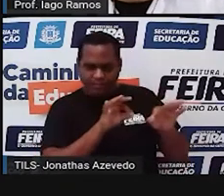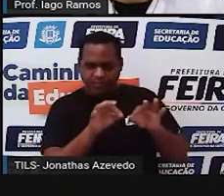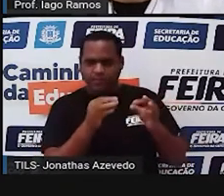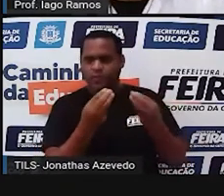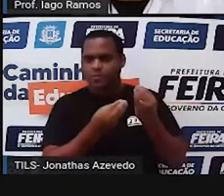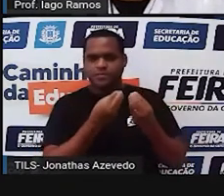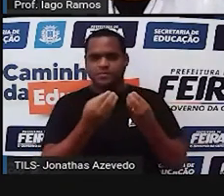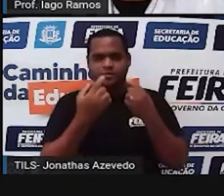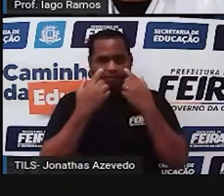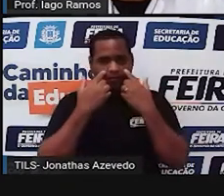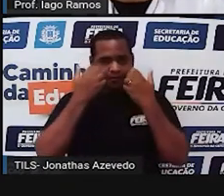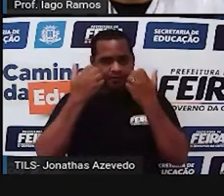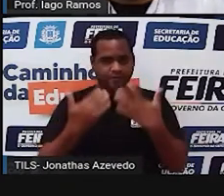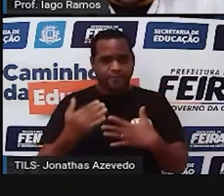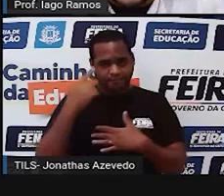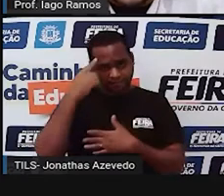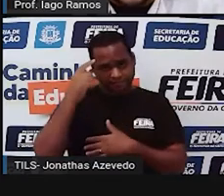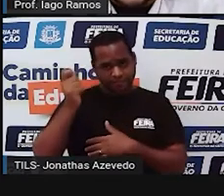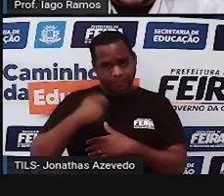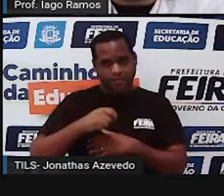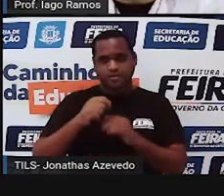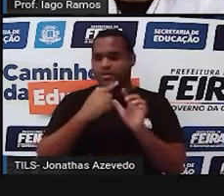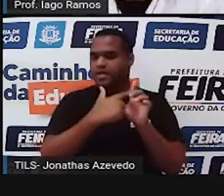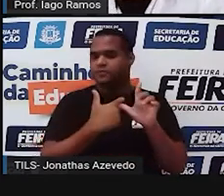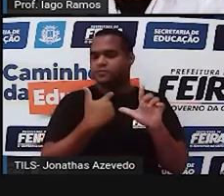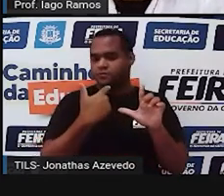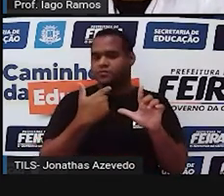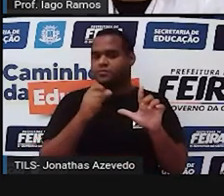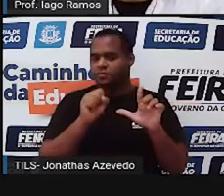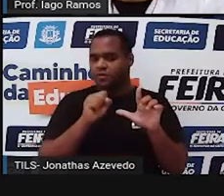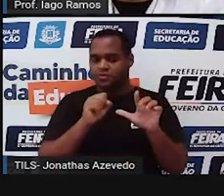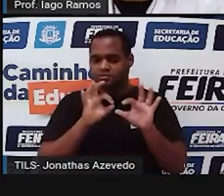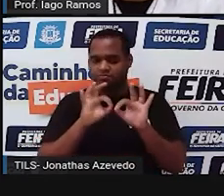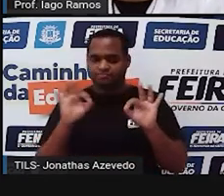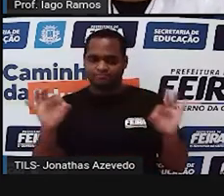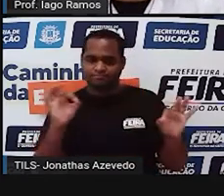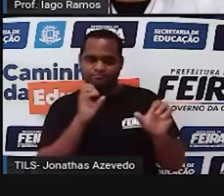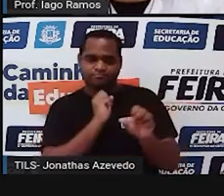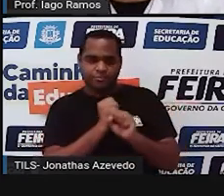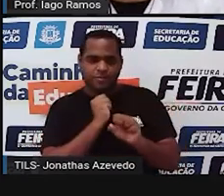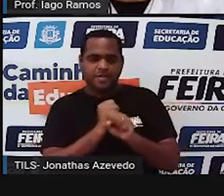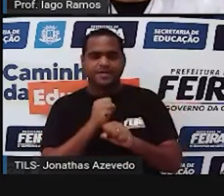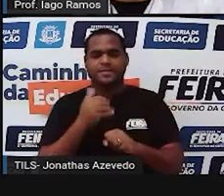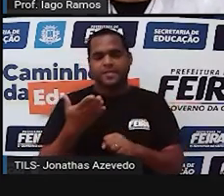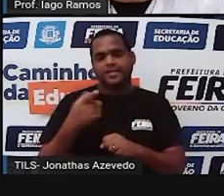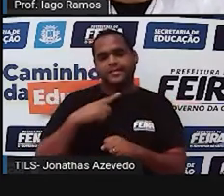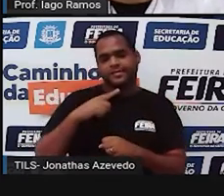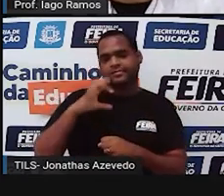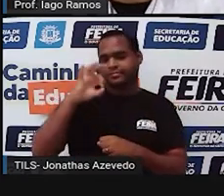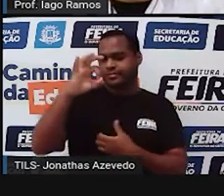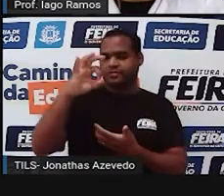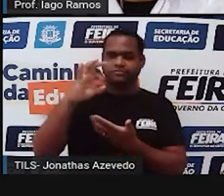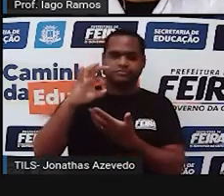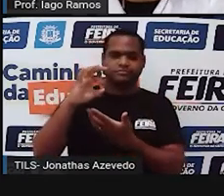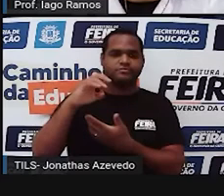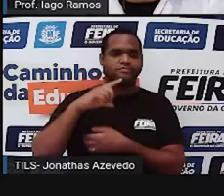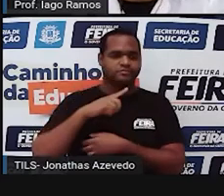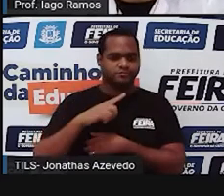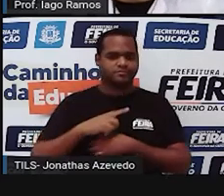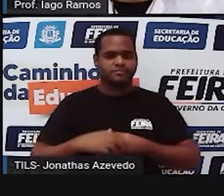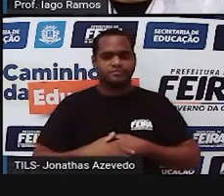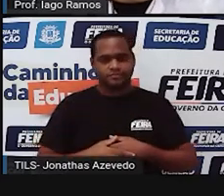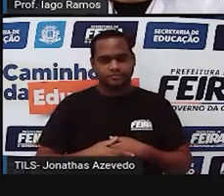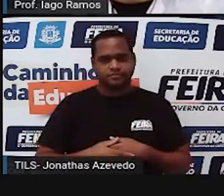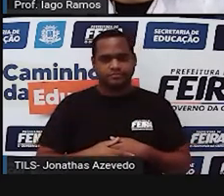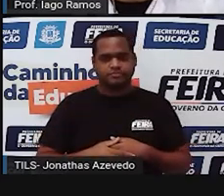gente viu que ângulo pode ter medida e a unidade de medida do ângulo é o grau. E o símbolo é